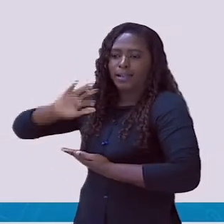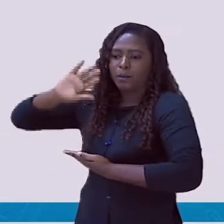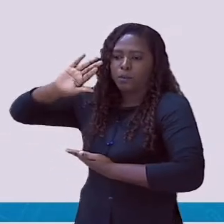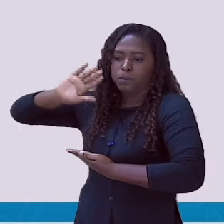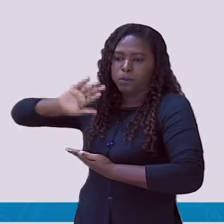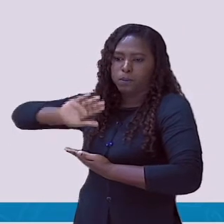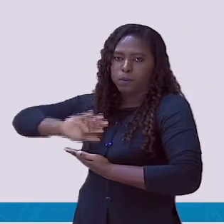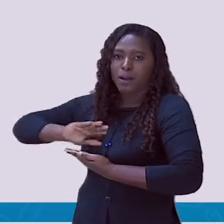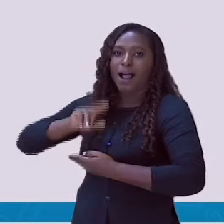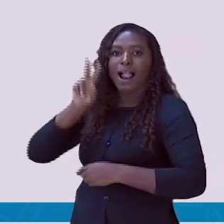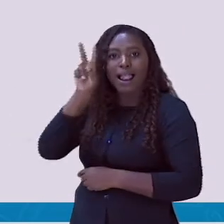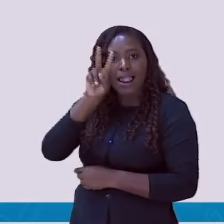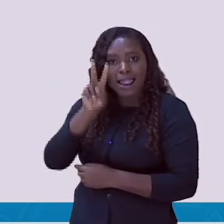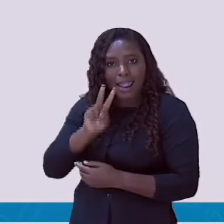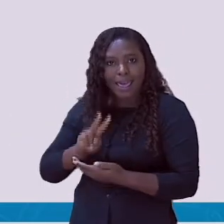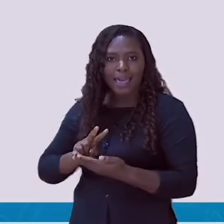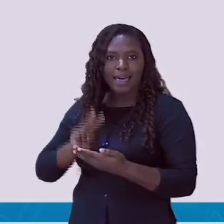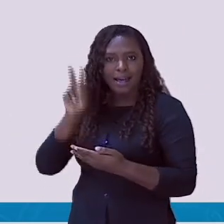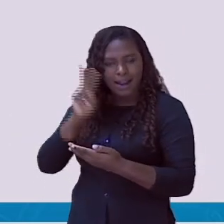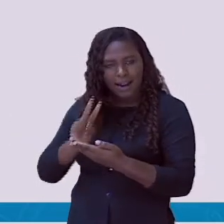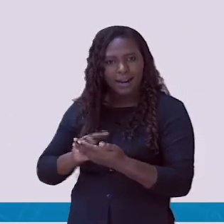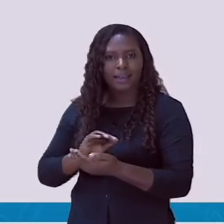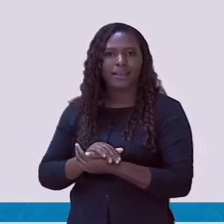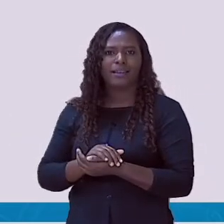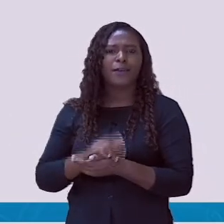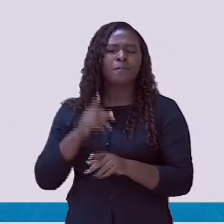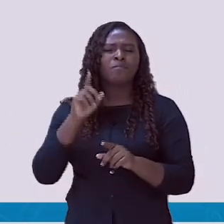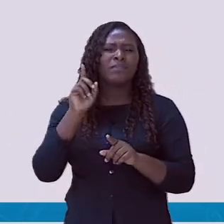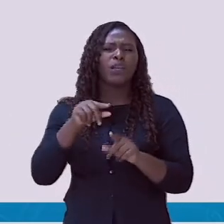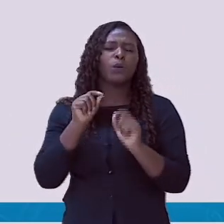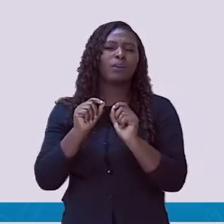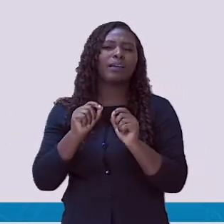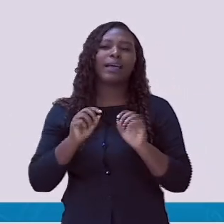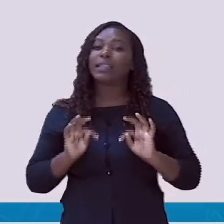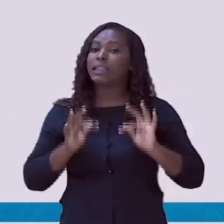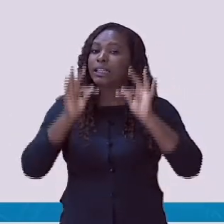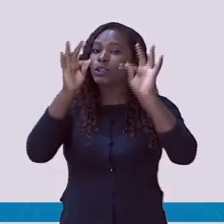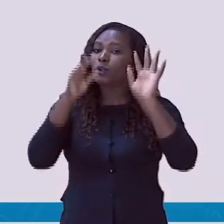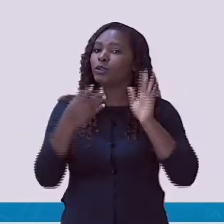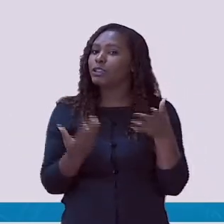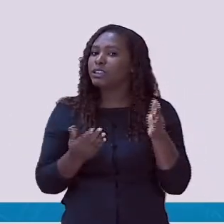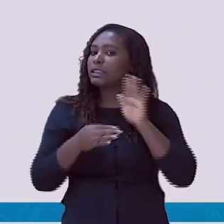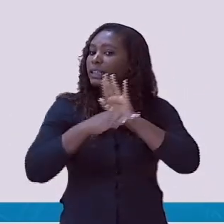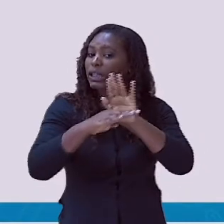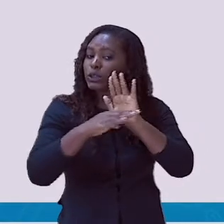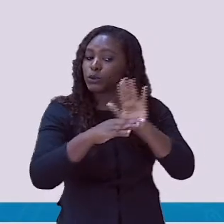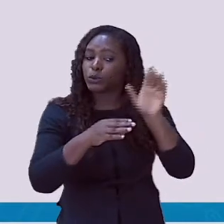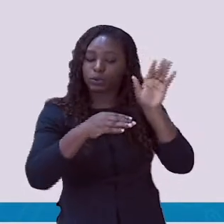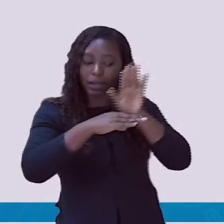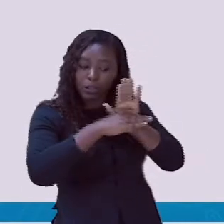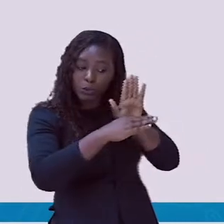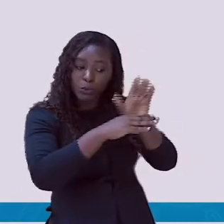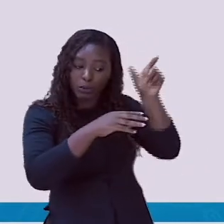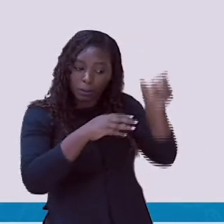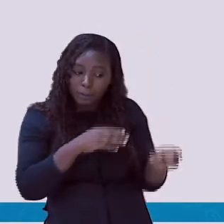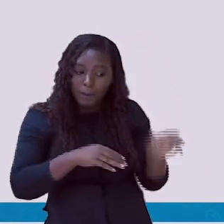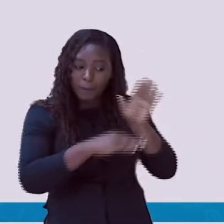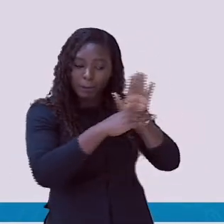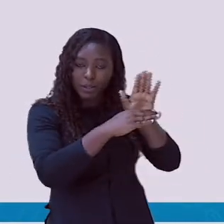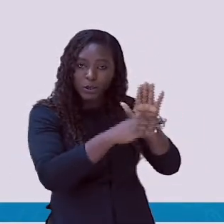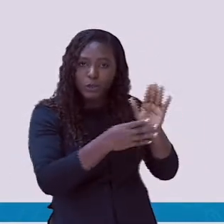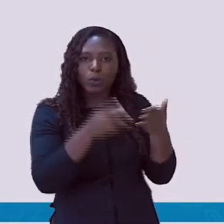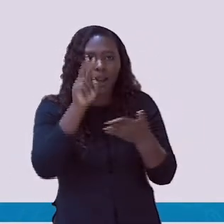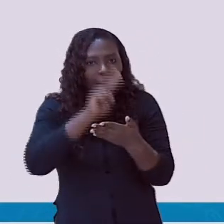softwares são tecnologias que permitem a leitura e a escrita. A existência de programas